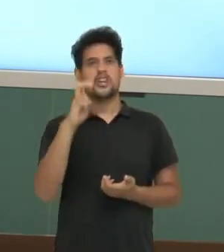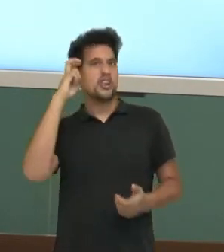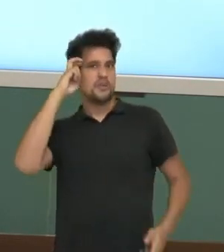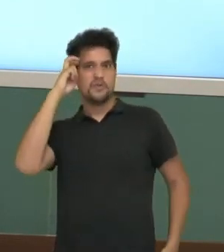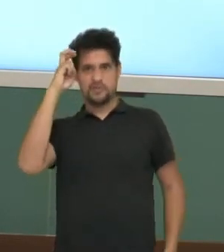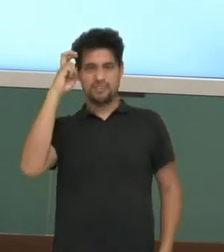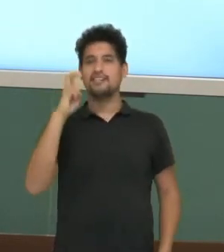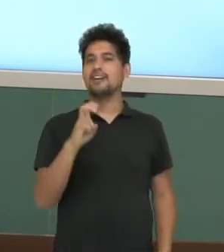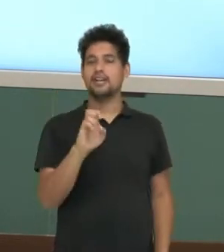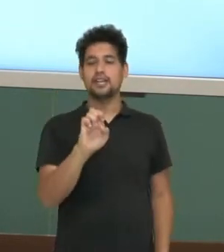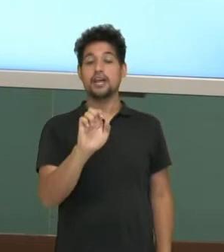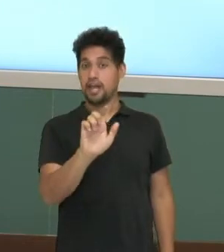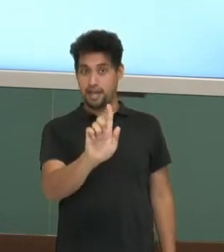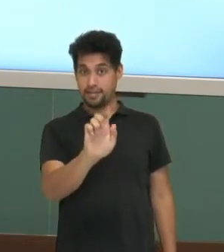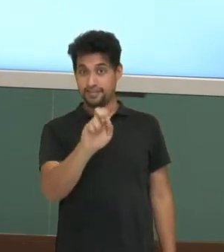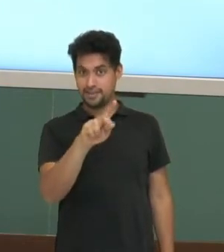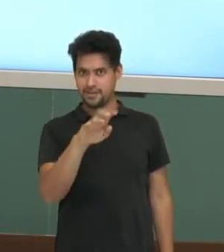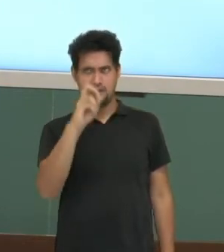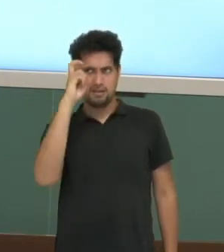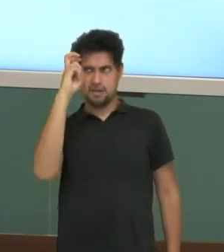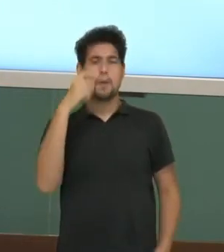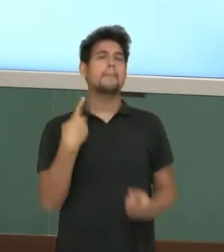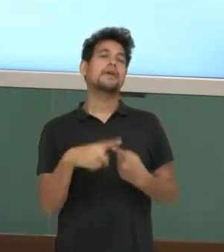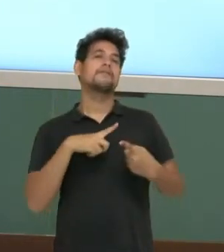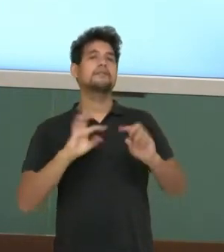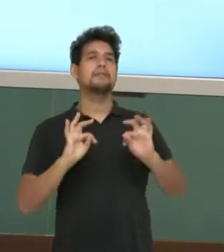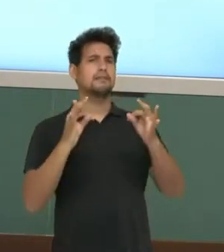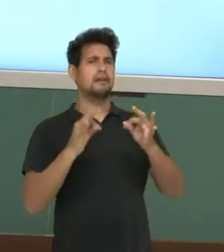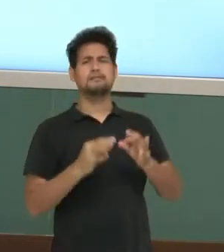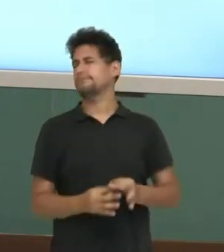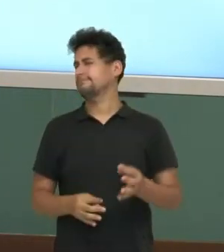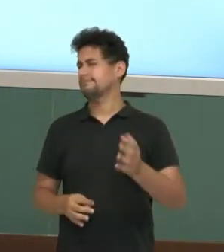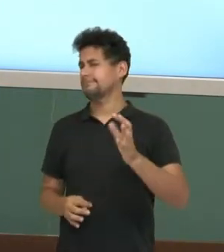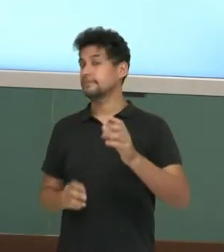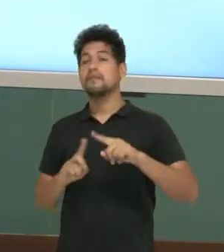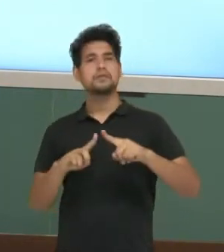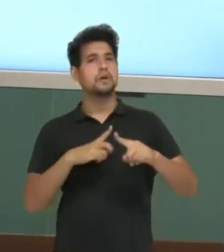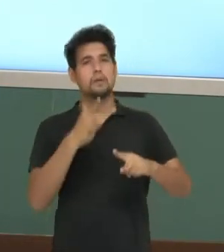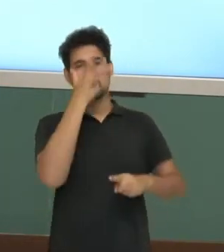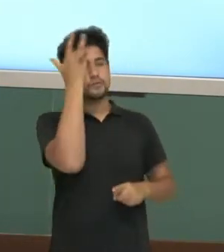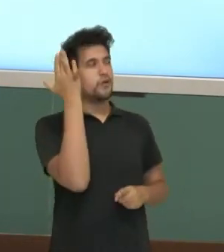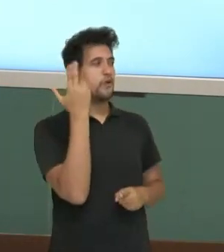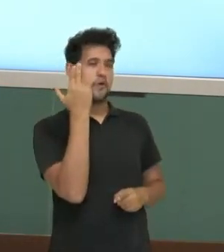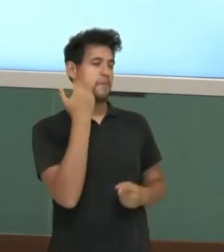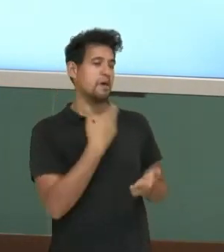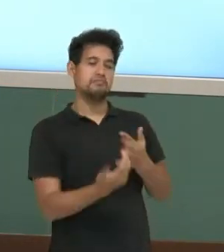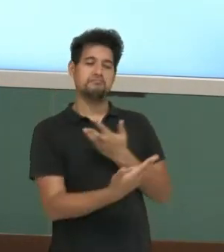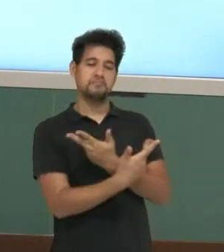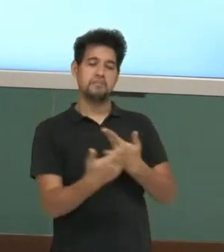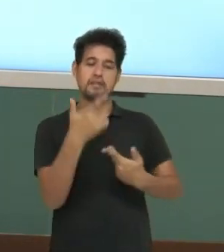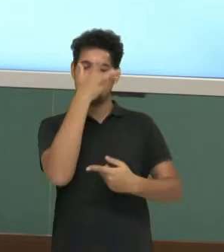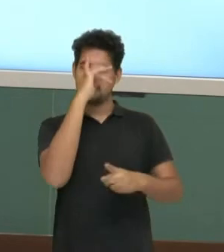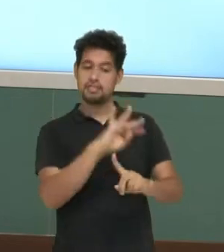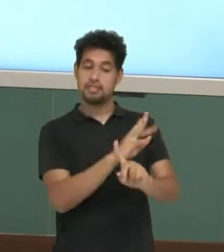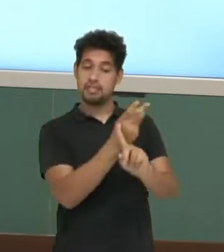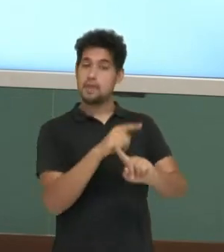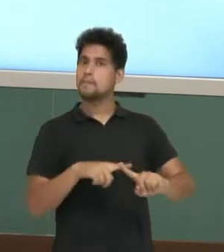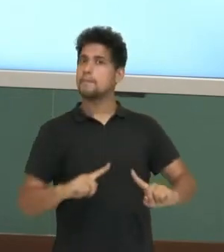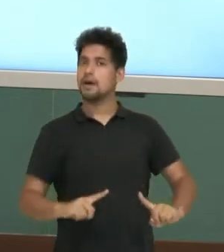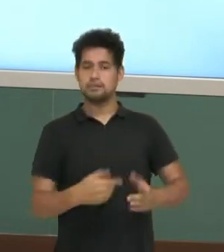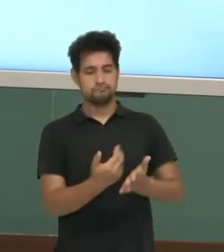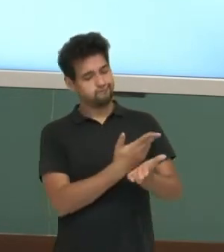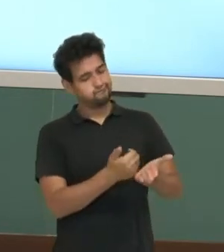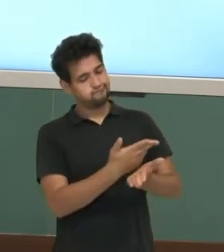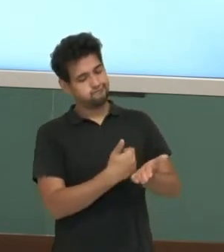gênio, só porque você de repente desenvolveu uma técnica. Você é uma pessoa normal como qualquer outra que desenha, mas desenha